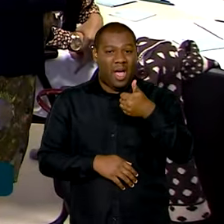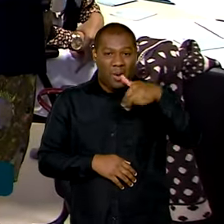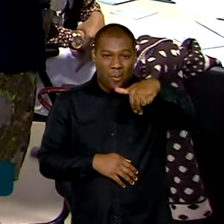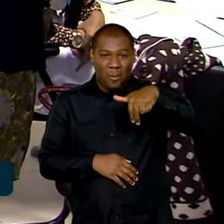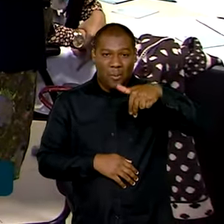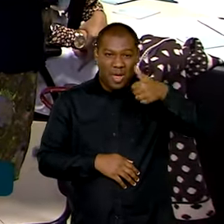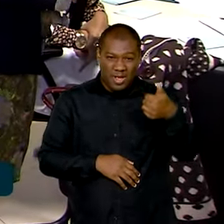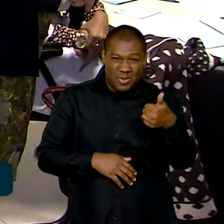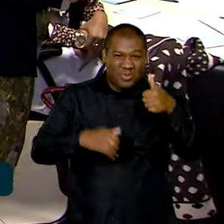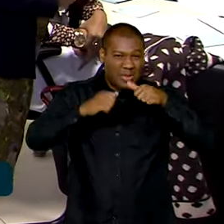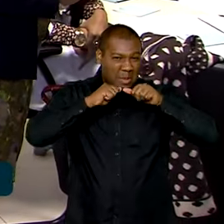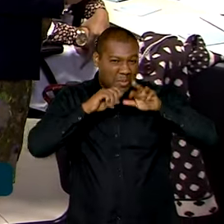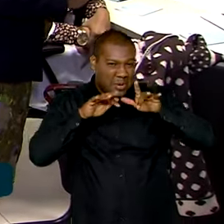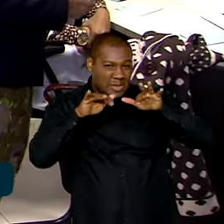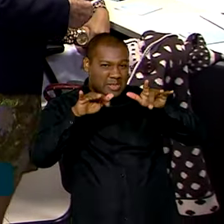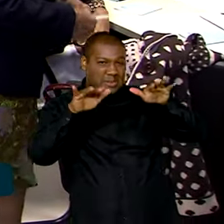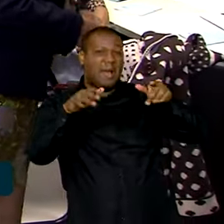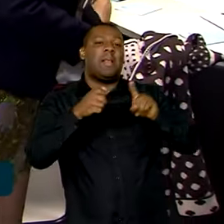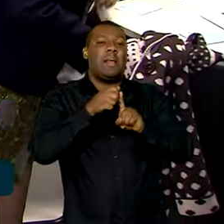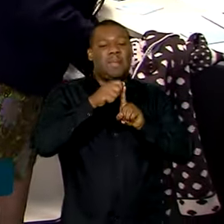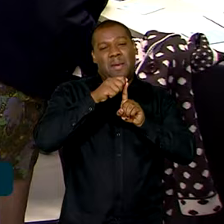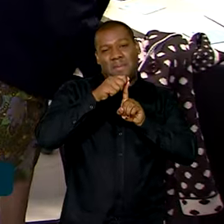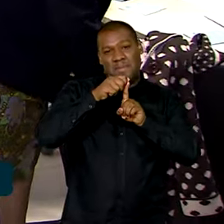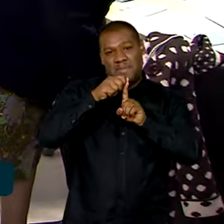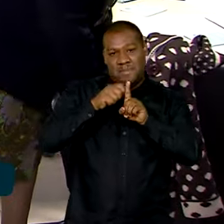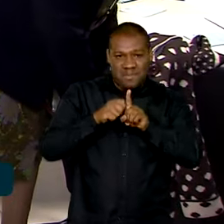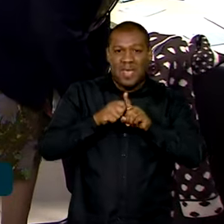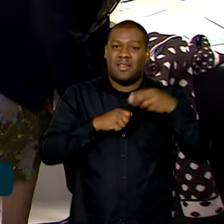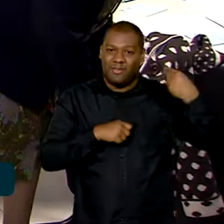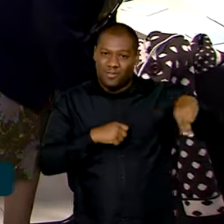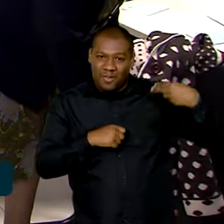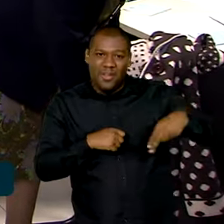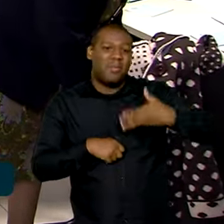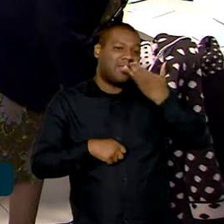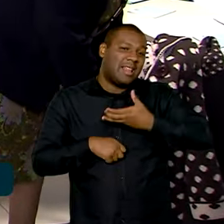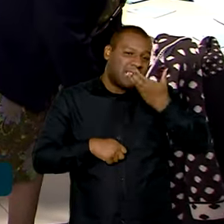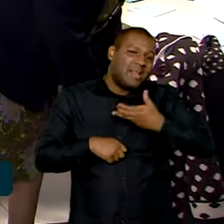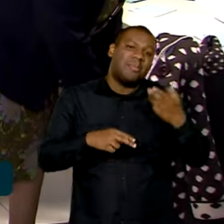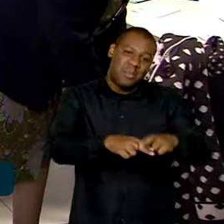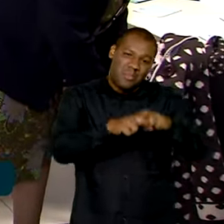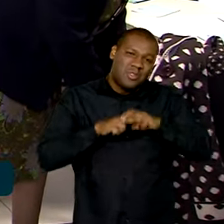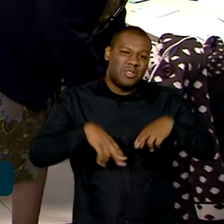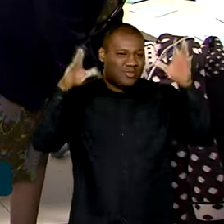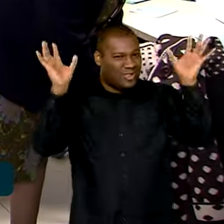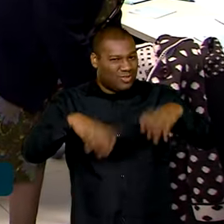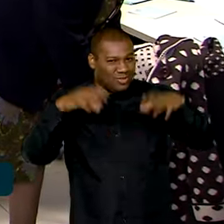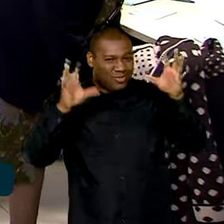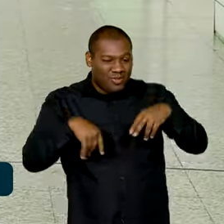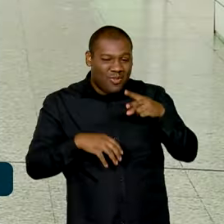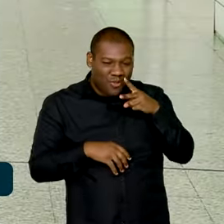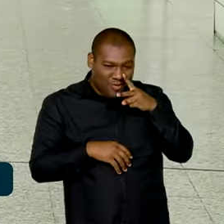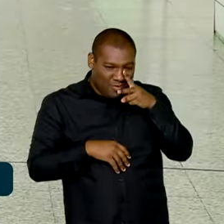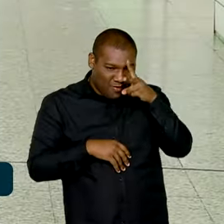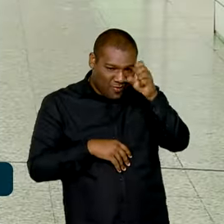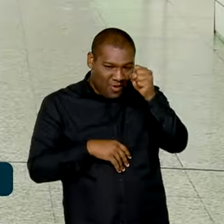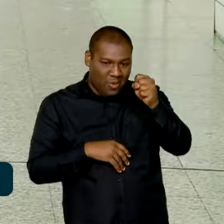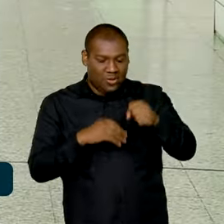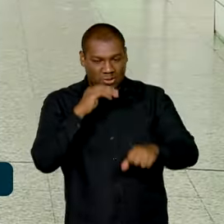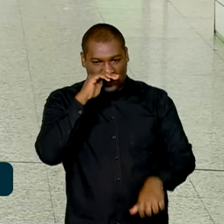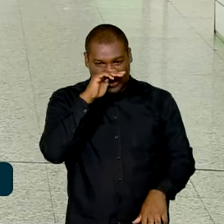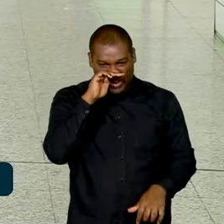fim do ano, com a chegada de frente fria e fortes chuvas. É o chamado inverno amazônico. A